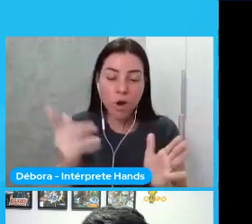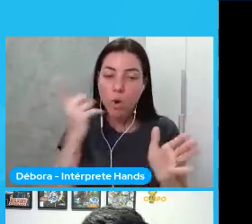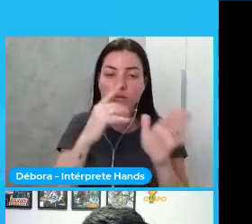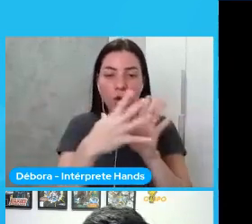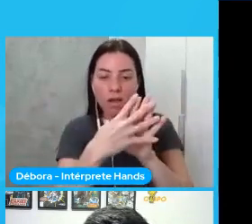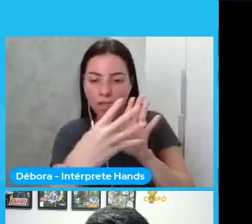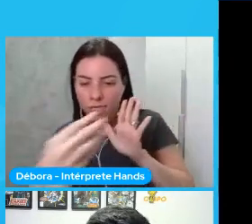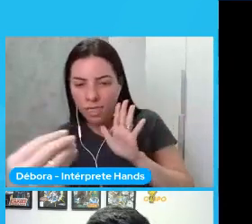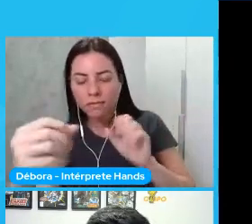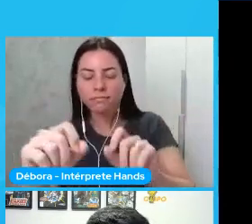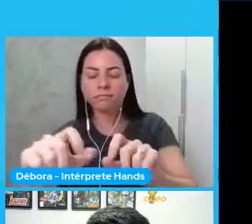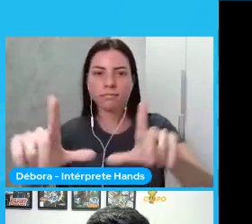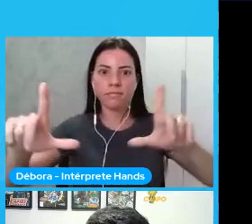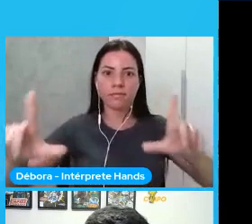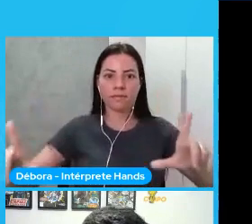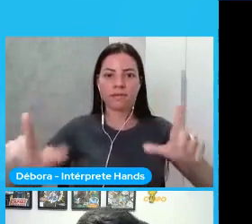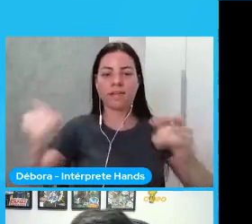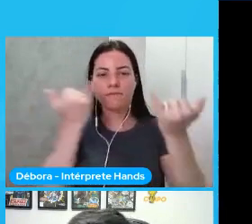basicamente isso